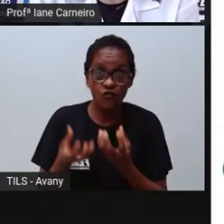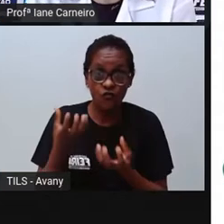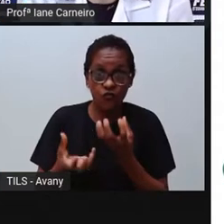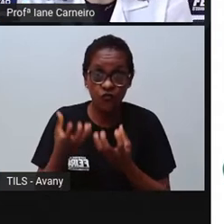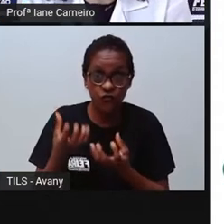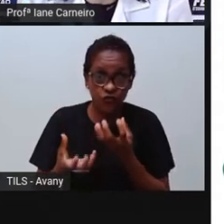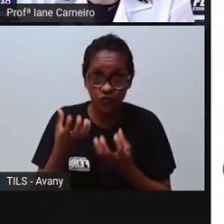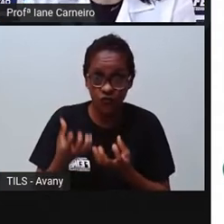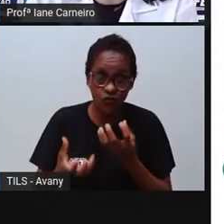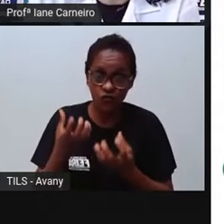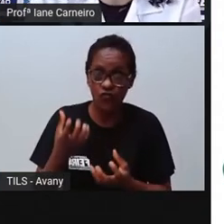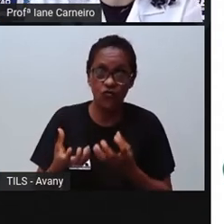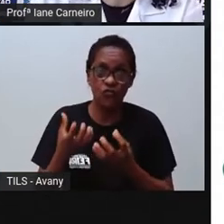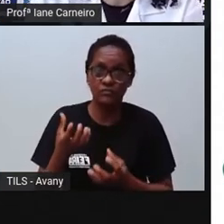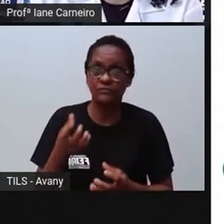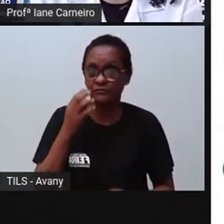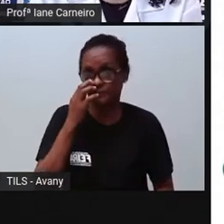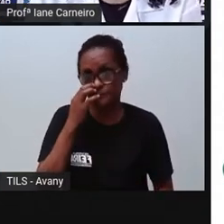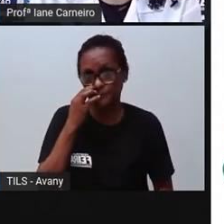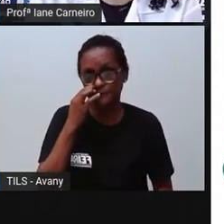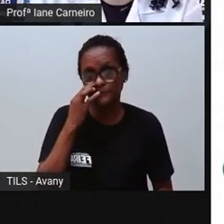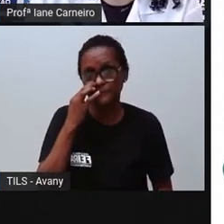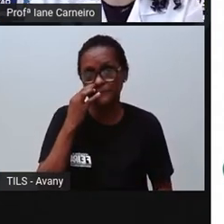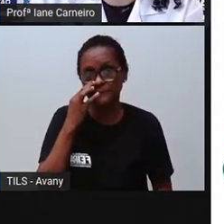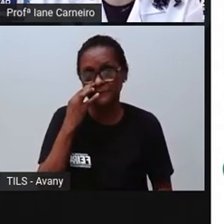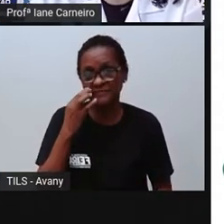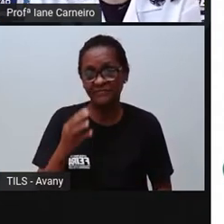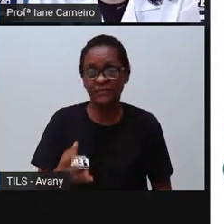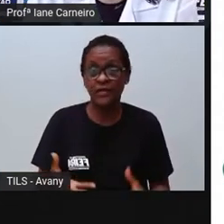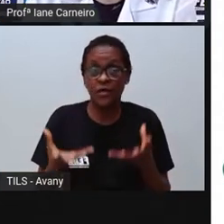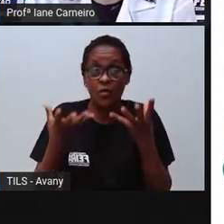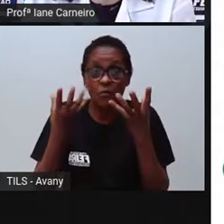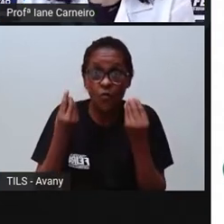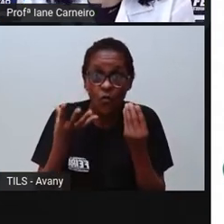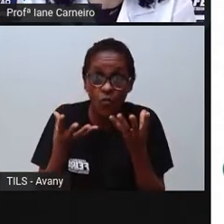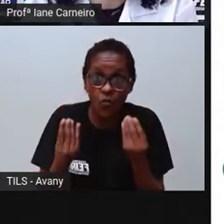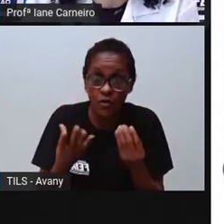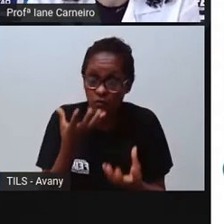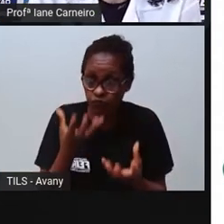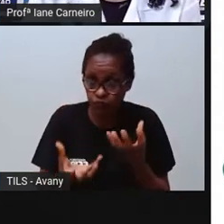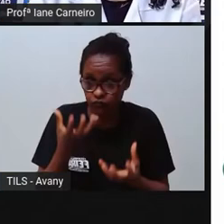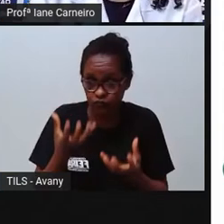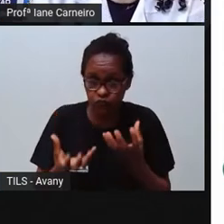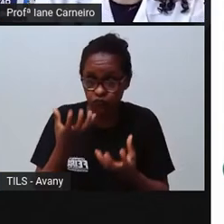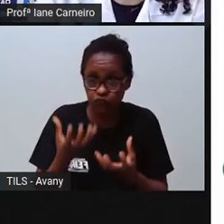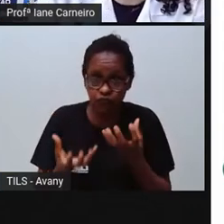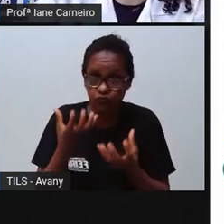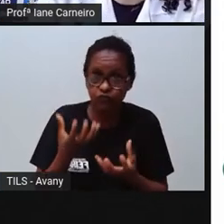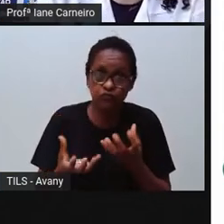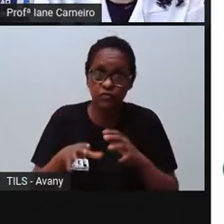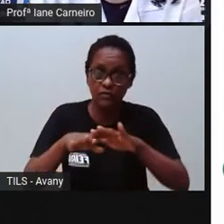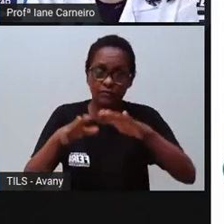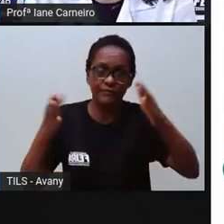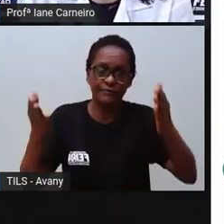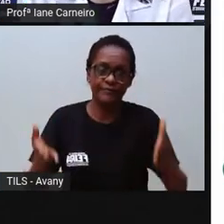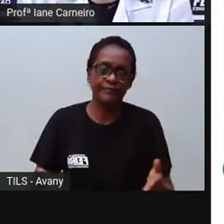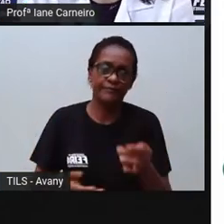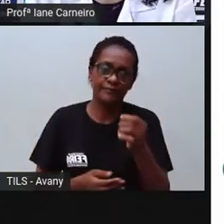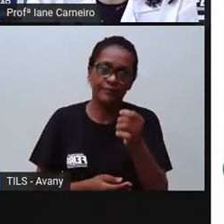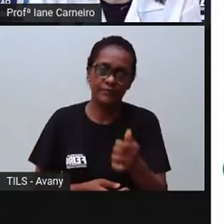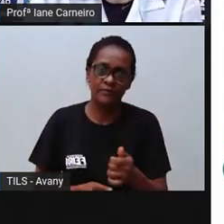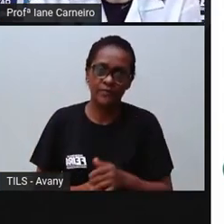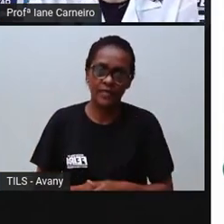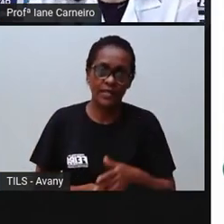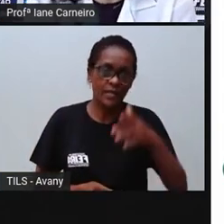intoxicações. Então, aqui, ó, pode ocorrer queimaduras perto do fogão, né, a criança pode achar algum